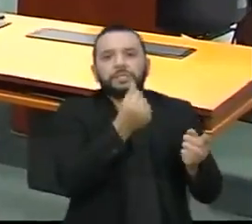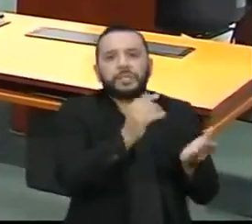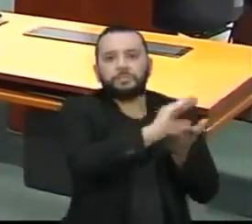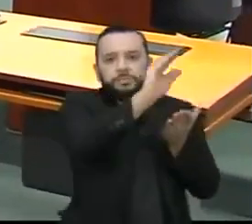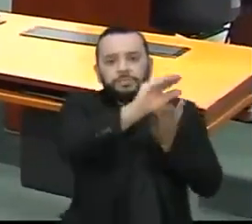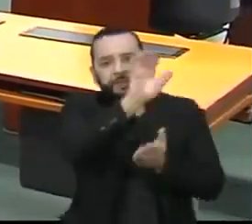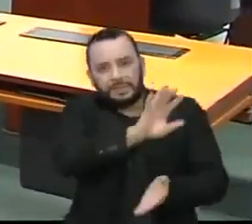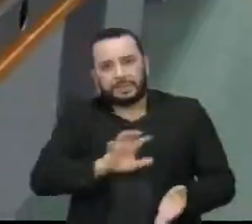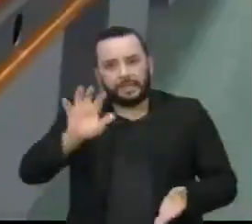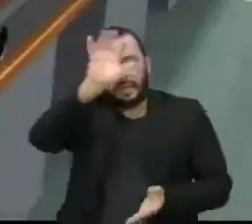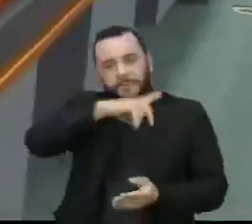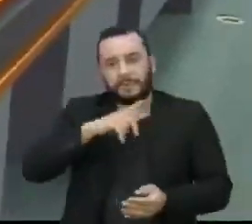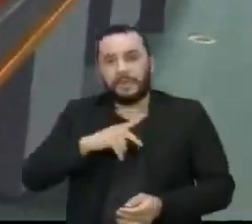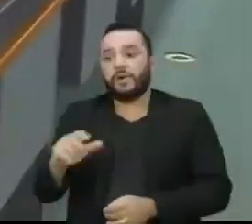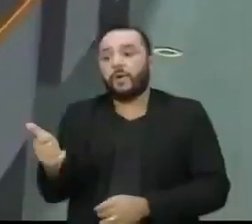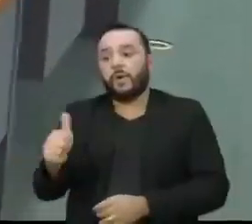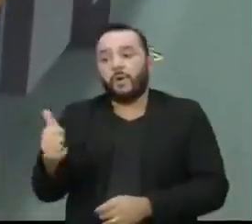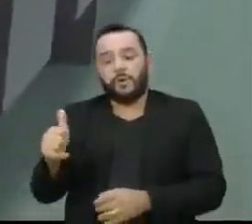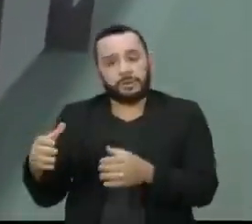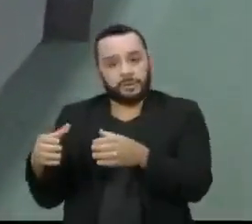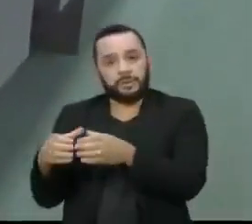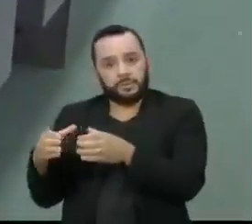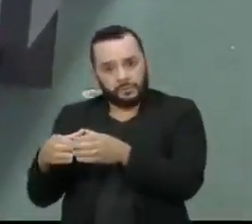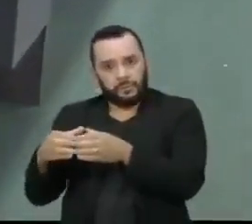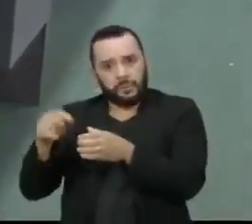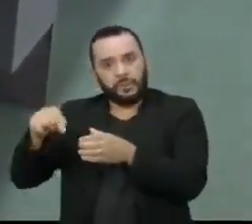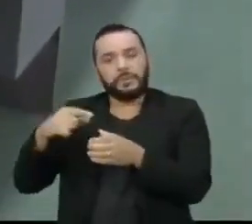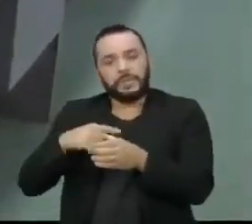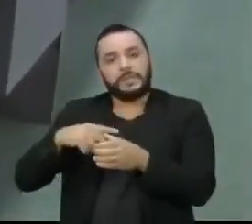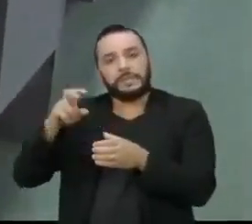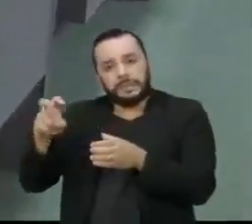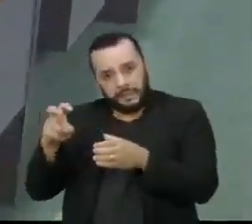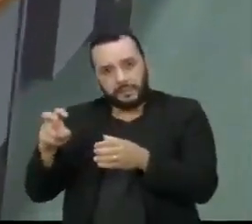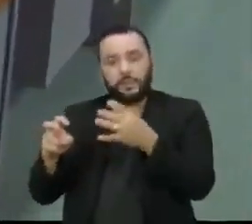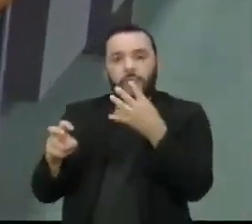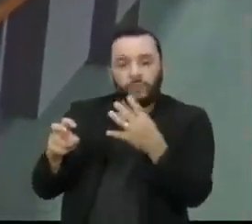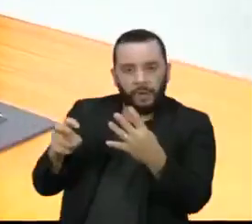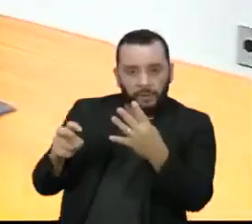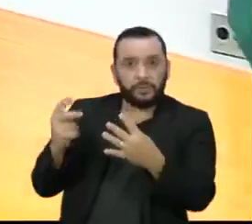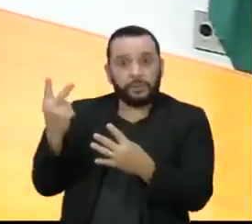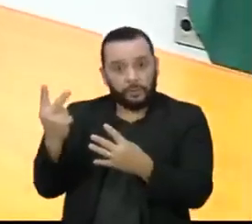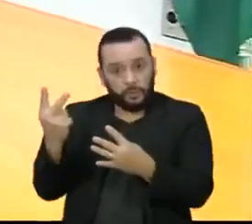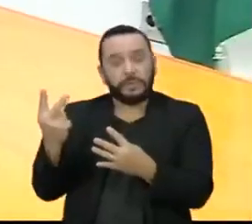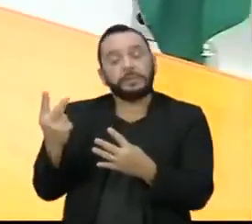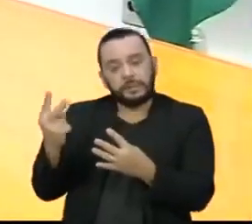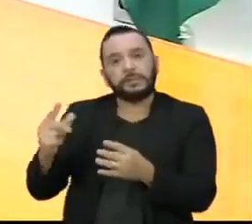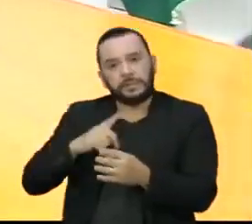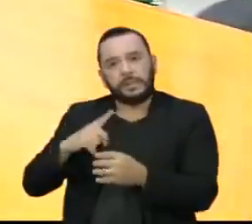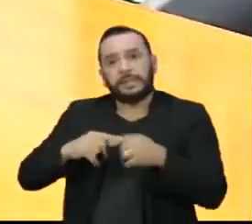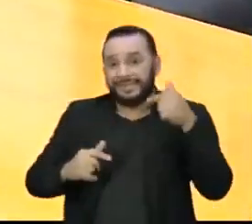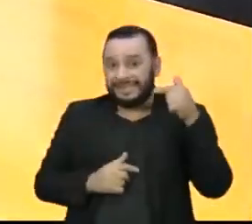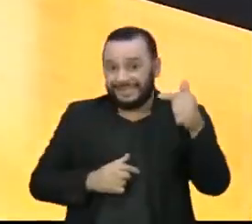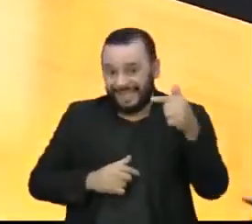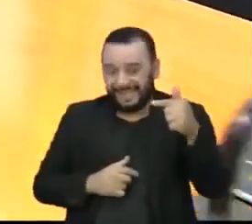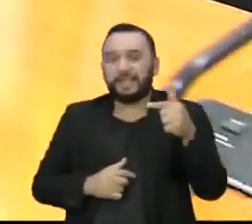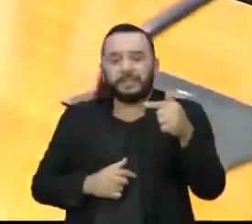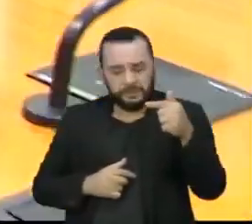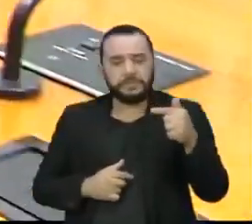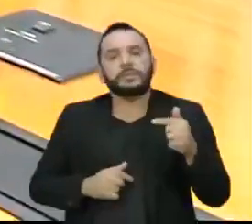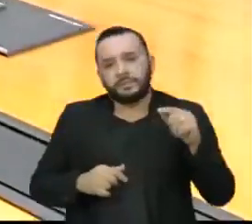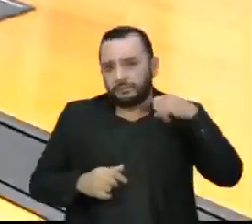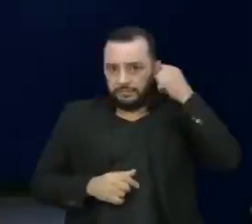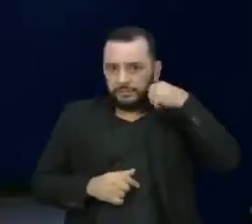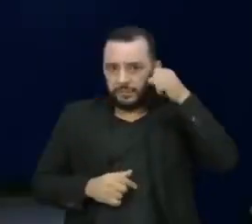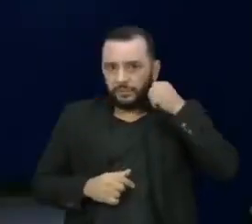titulares, 5 independentes, 4 governistas e 2 da oposição. A comissão terá também 7 senadores suplentes que já foram